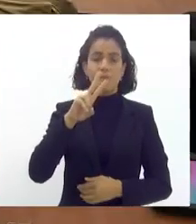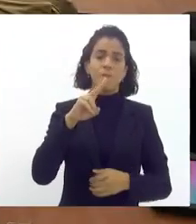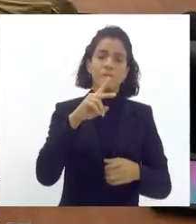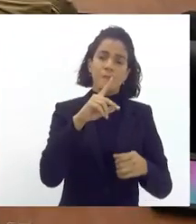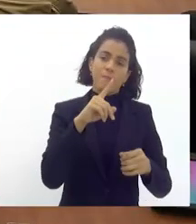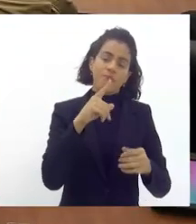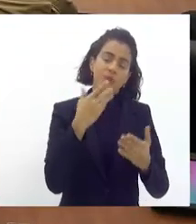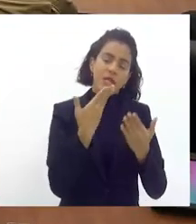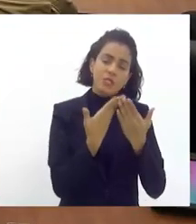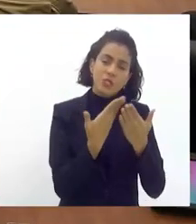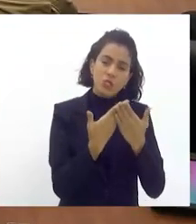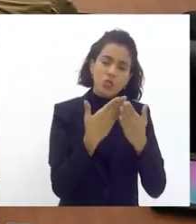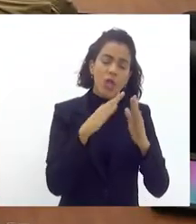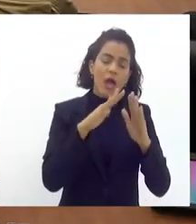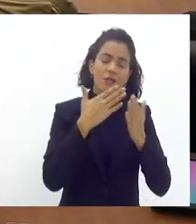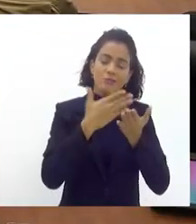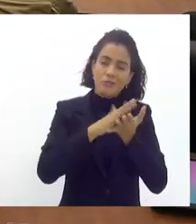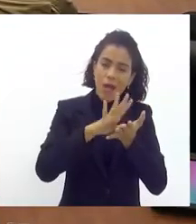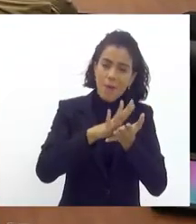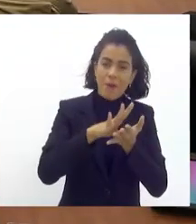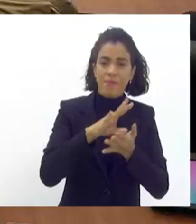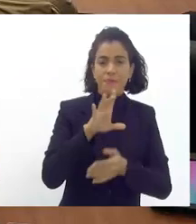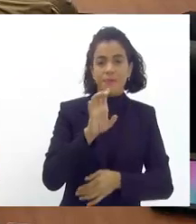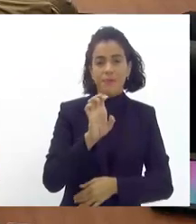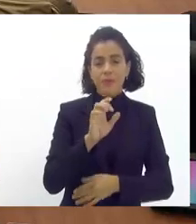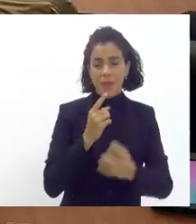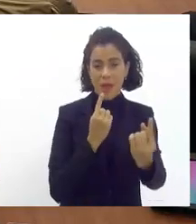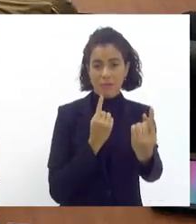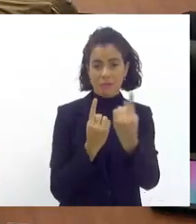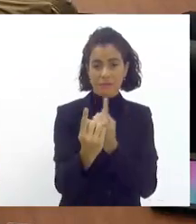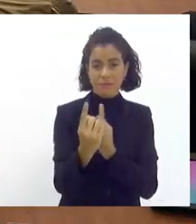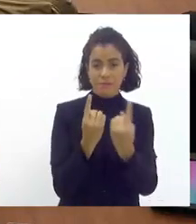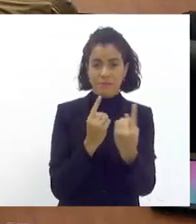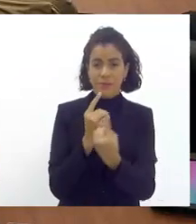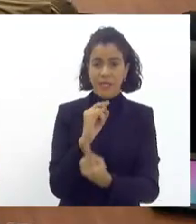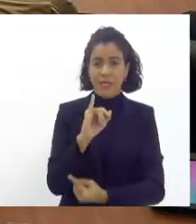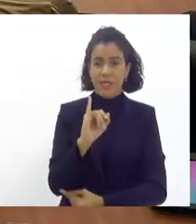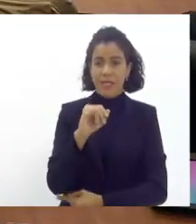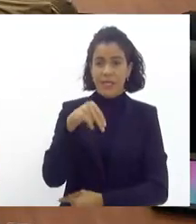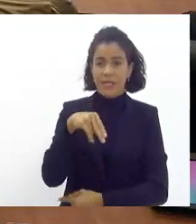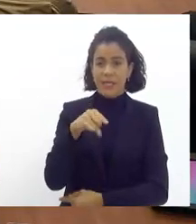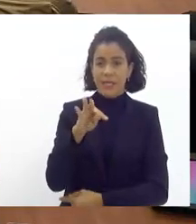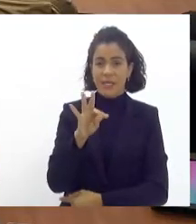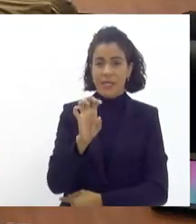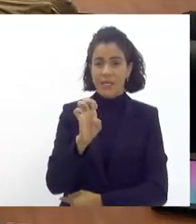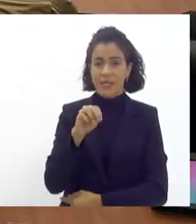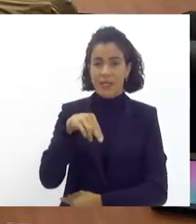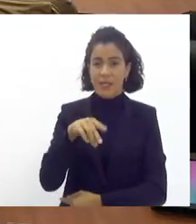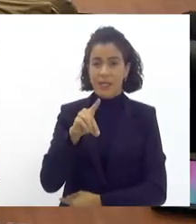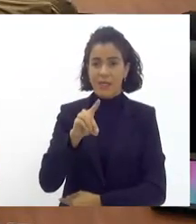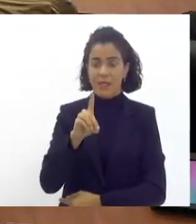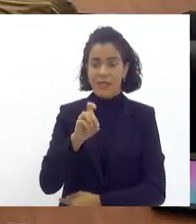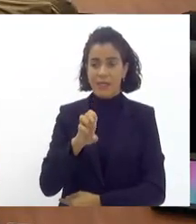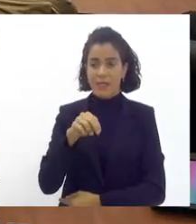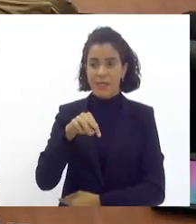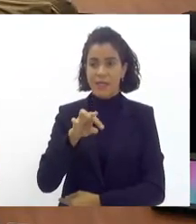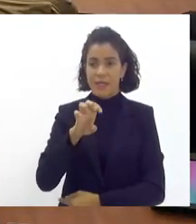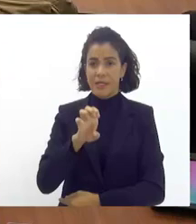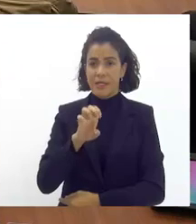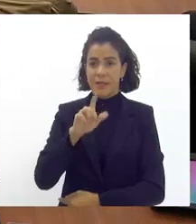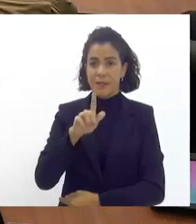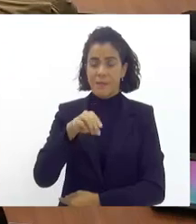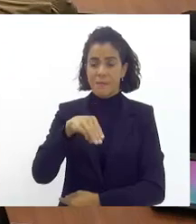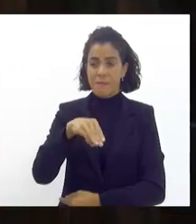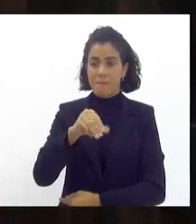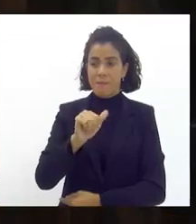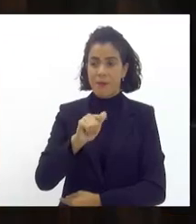da Intendente Magalhães deputado Vitor Júnior assim como essa casa pensa no carnaval nós lá na Câmara Federal